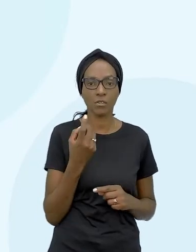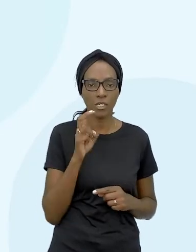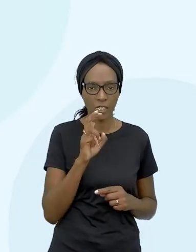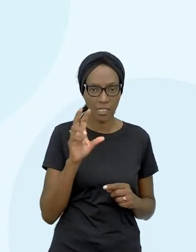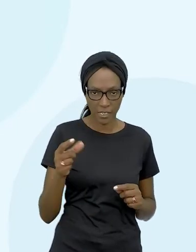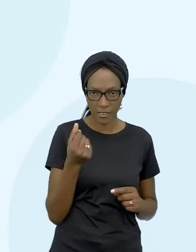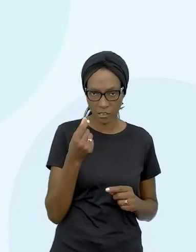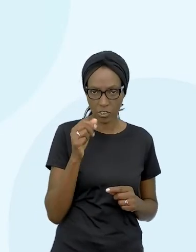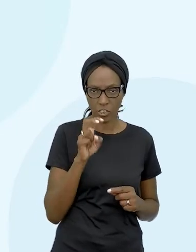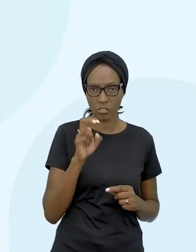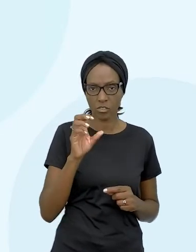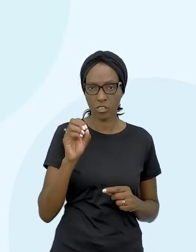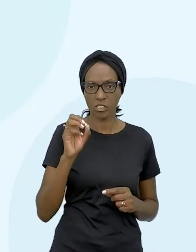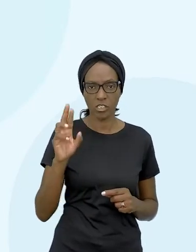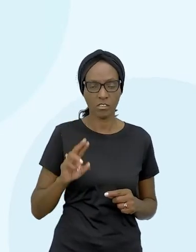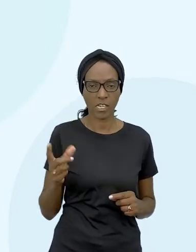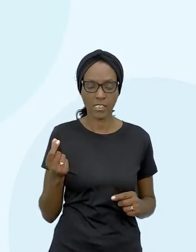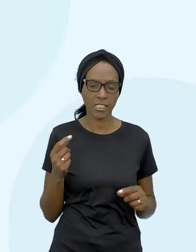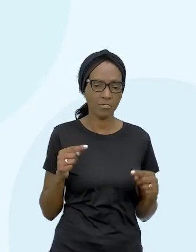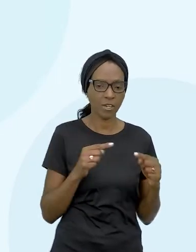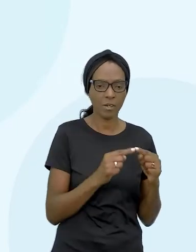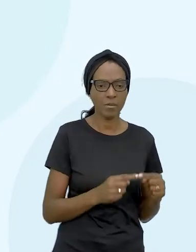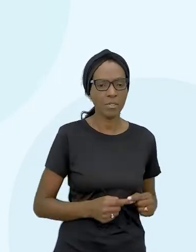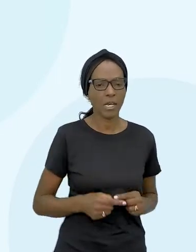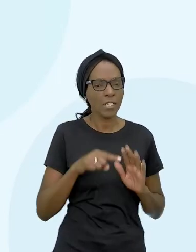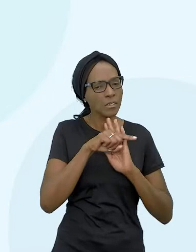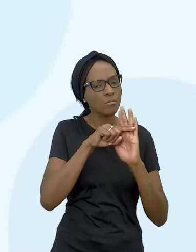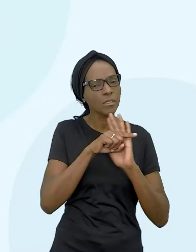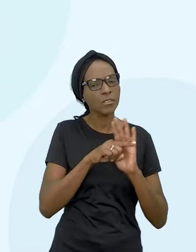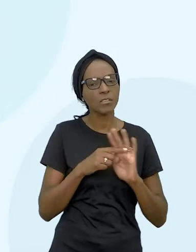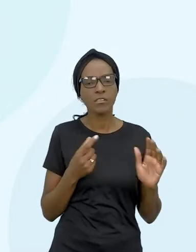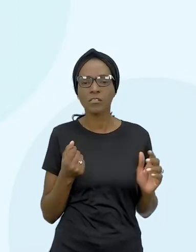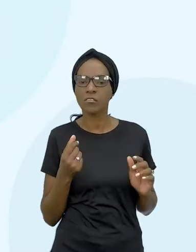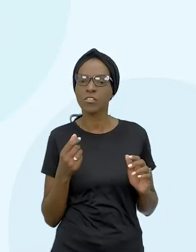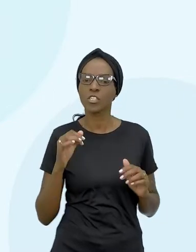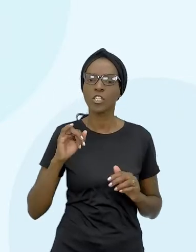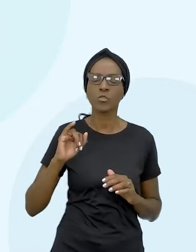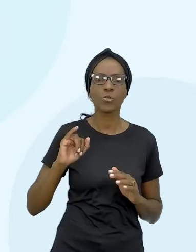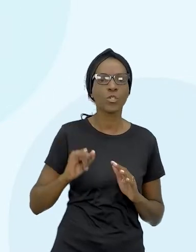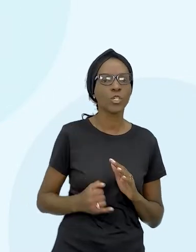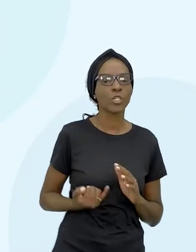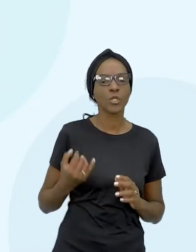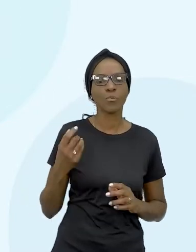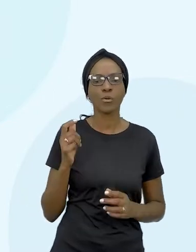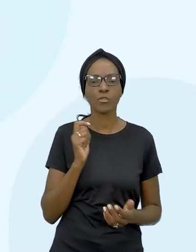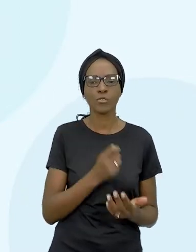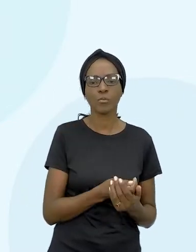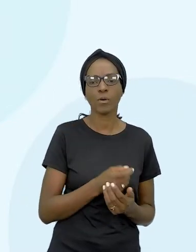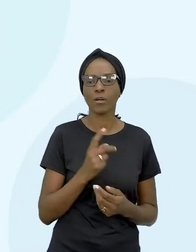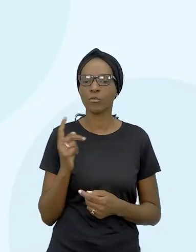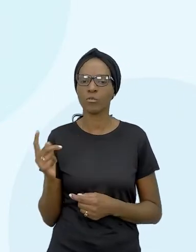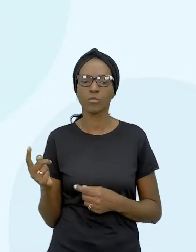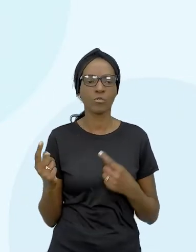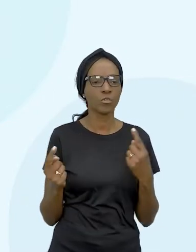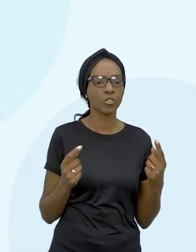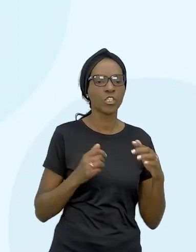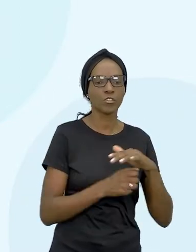para isso pesquisa o rendimento e o imposto a ser pagos em dois investimentos